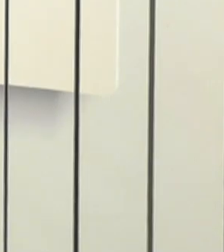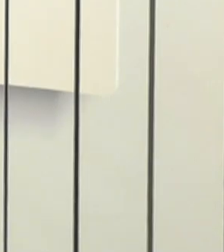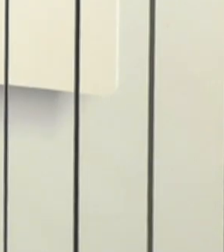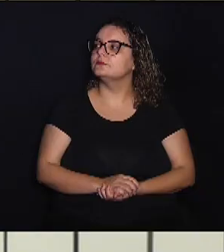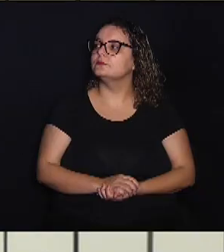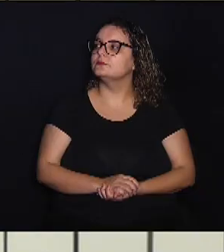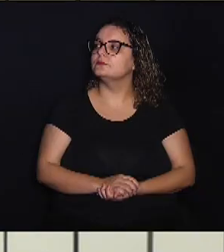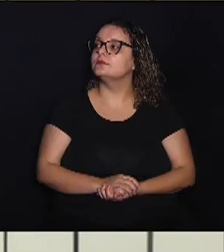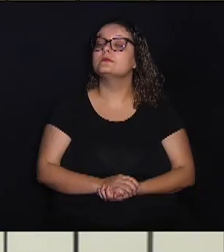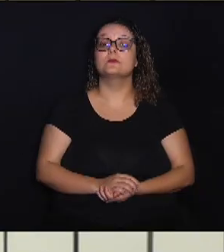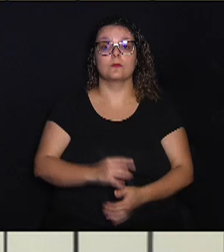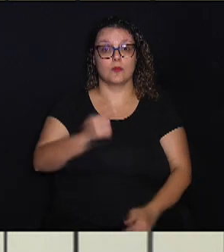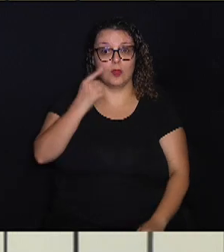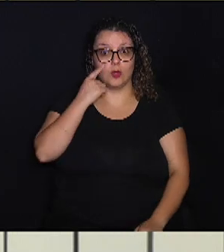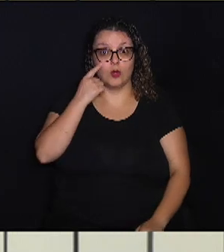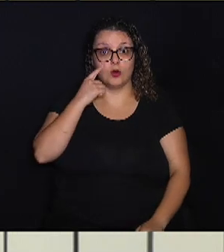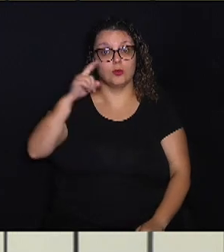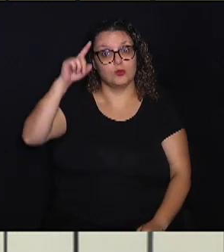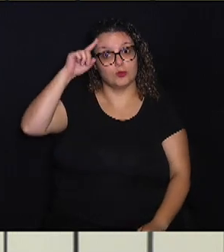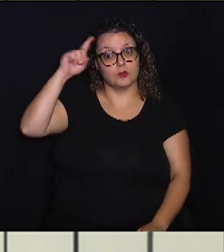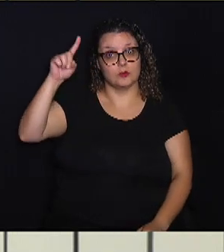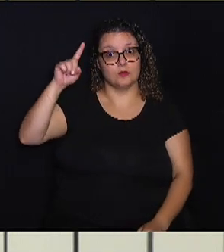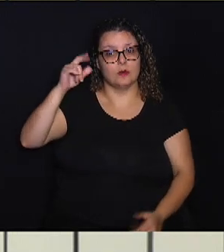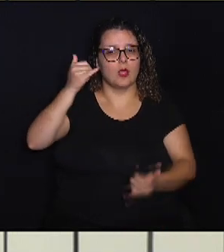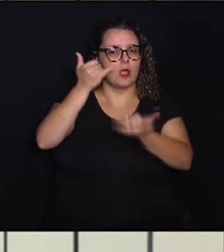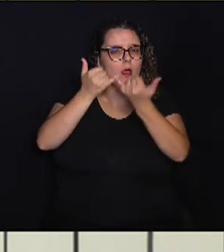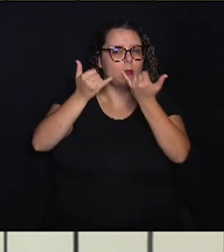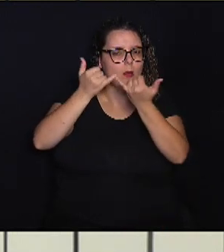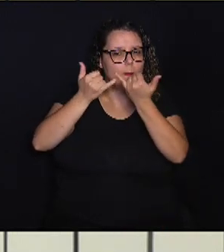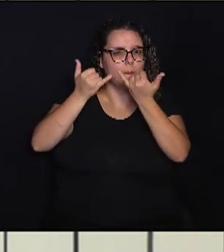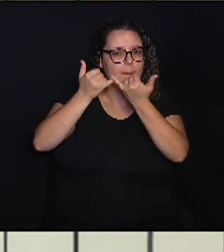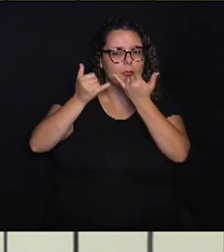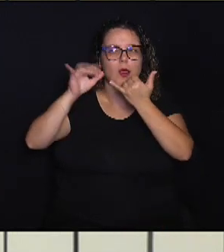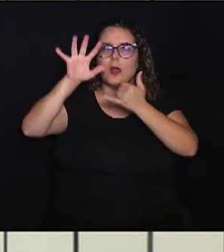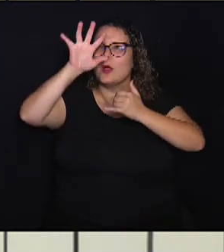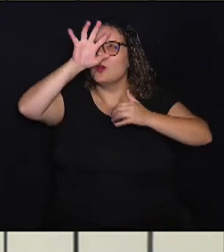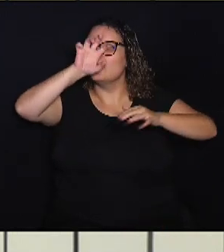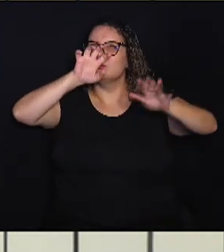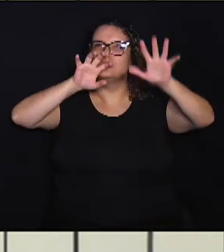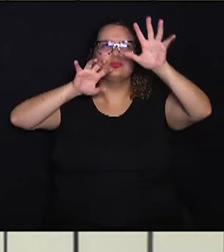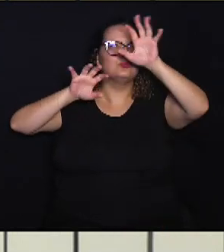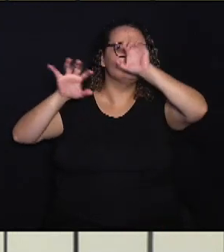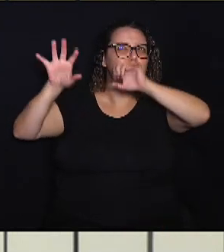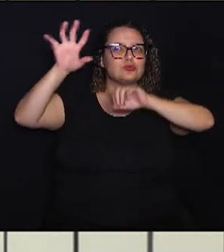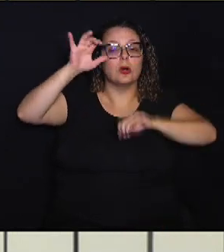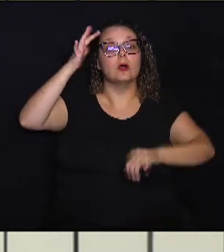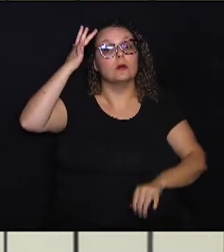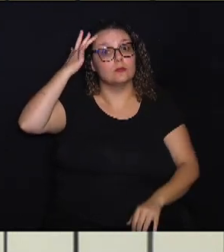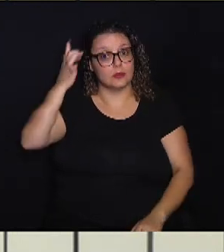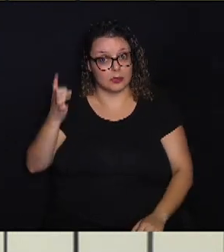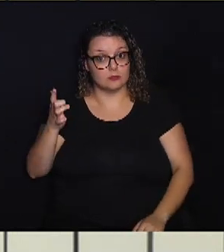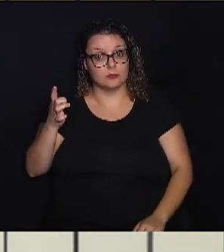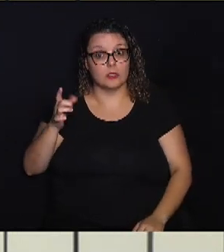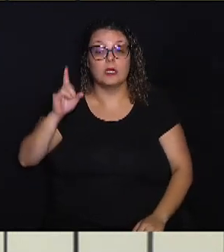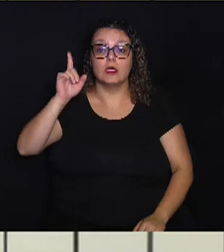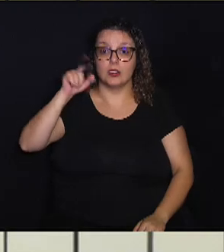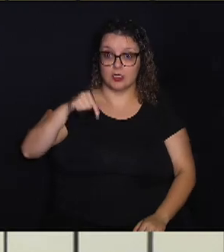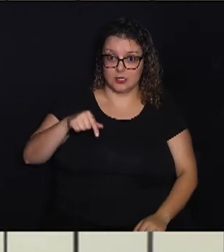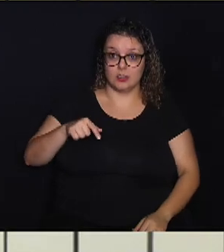E olha só, hoje o dia está com o céu parcialmente nublado e para amanhã a previsão é de